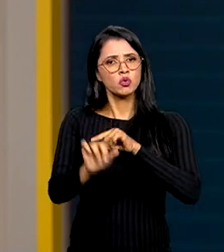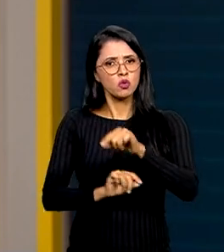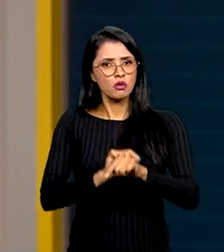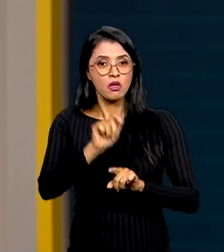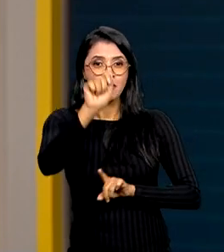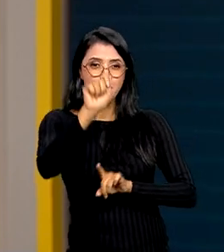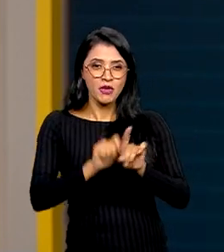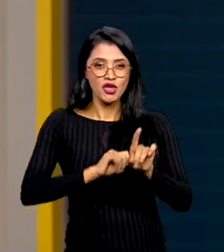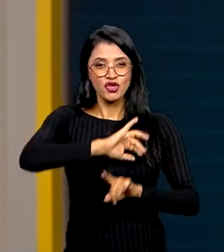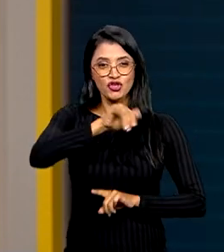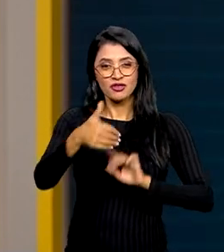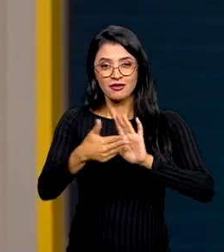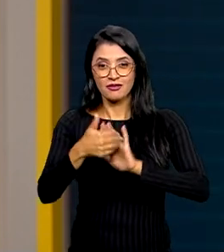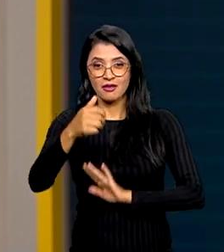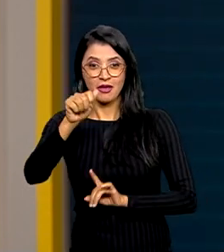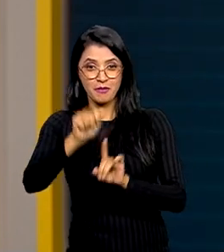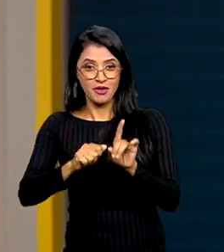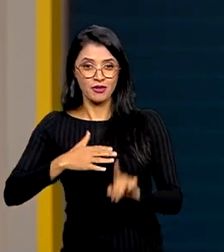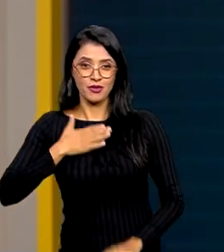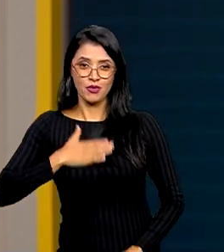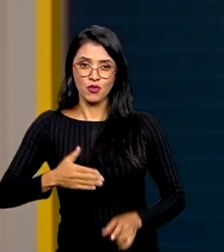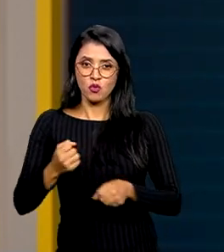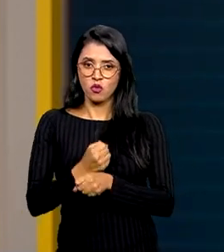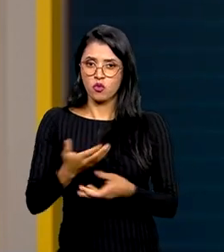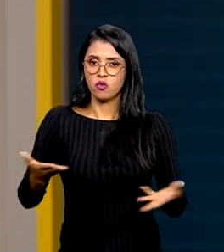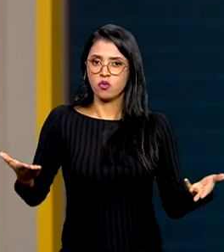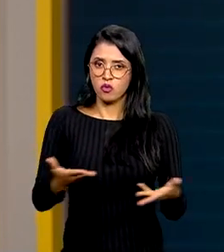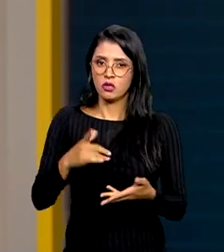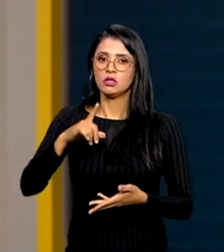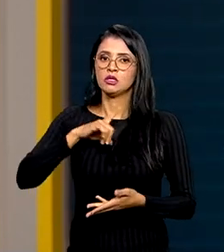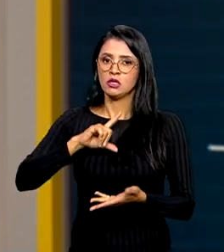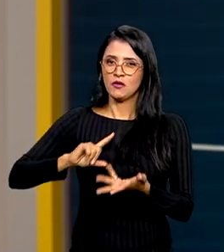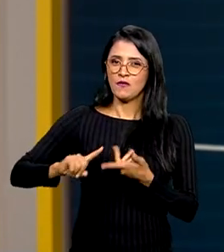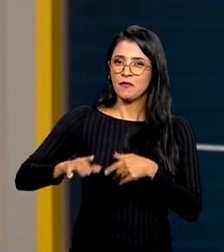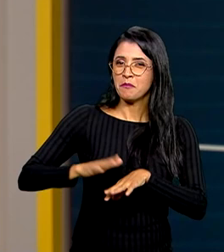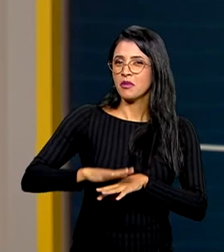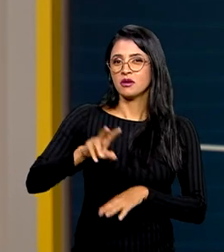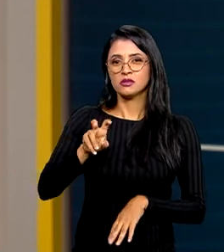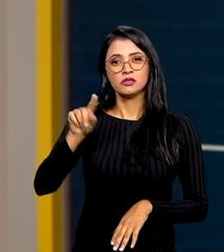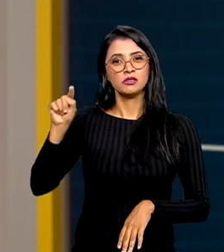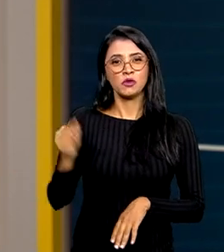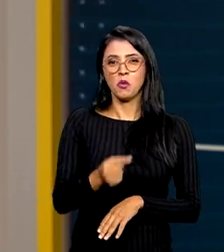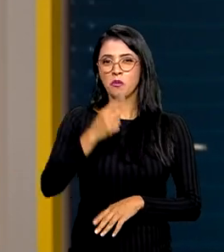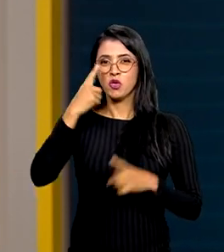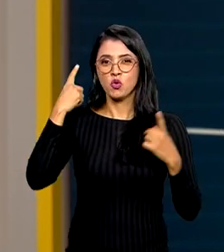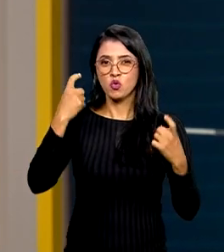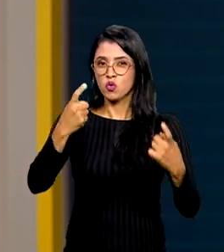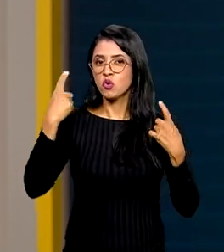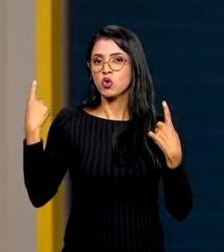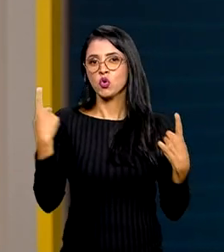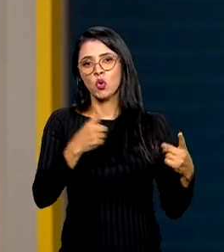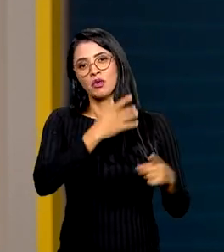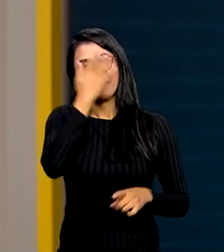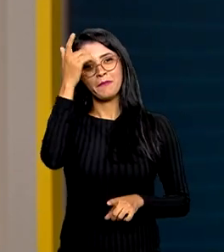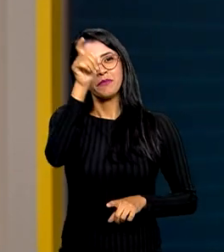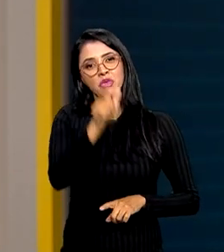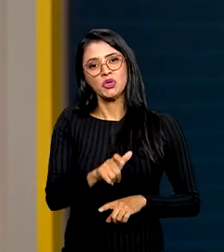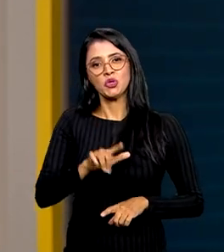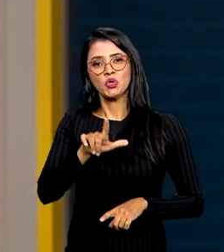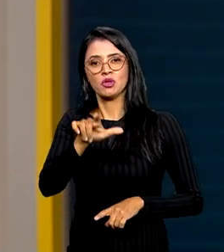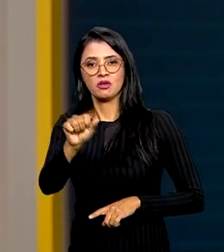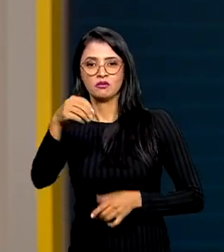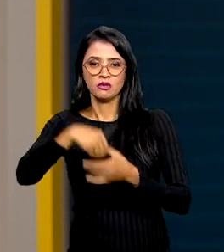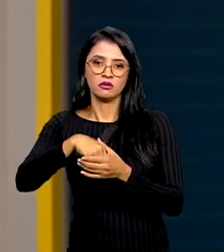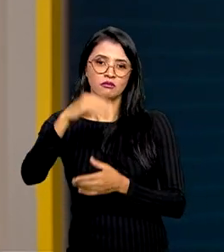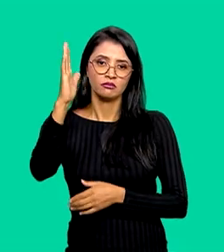entre os meses de janeiro a agosto deste ano, foram cometidas mais de 5 mil violações contra pessoas lésbicas no